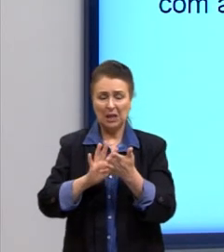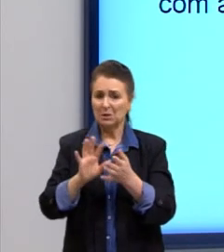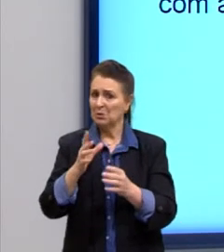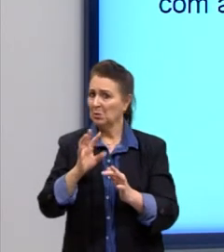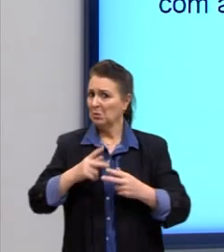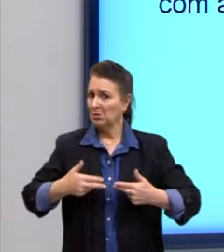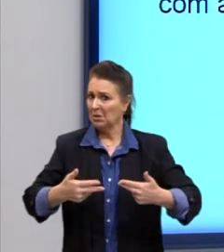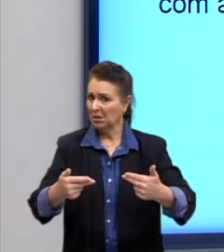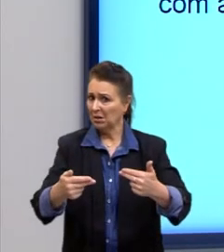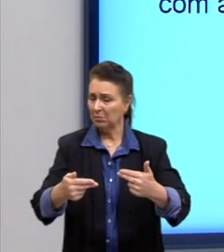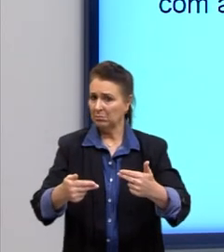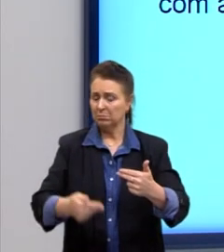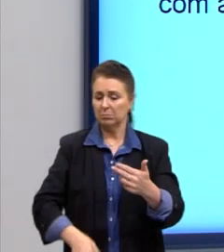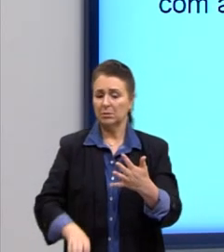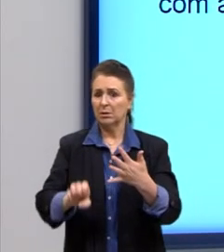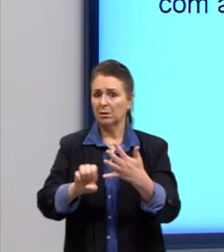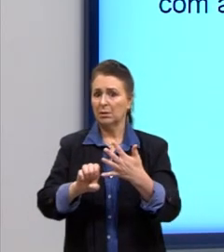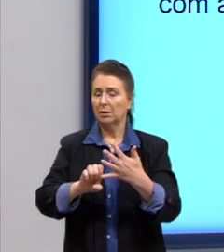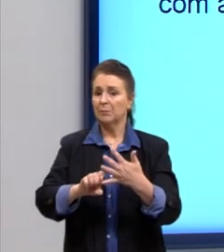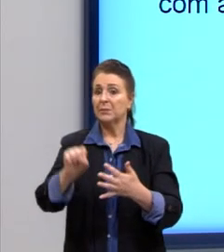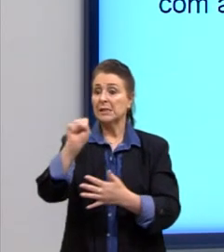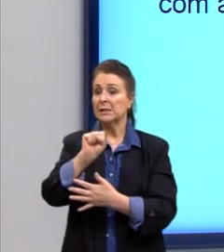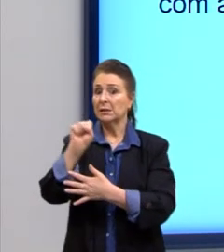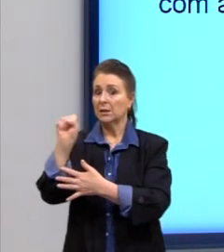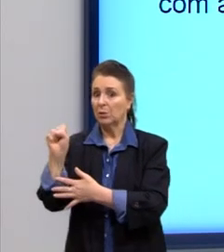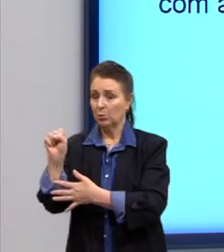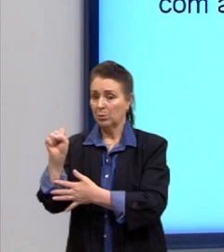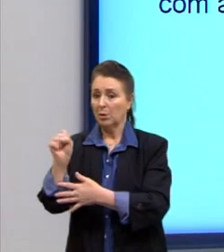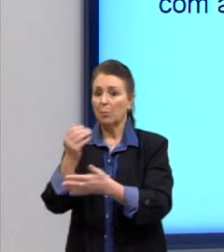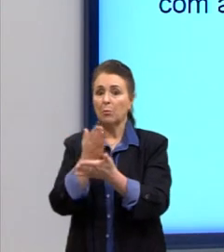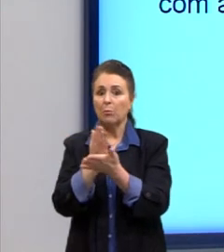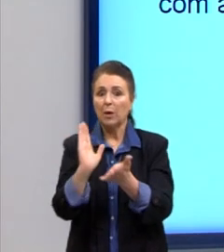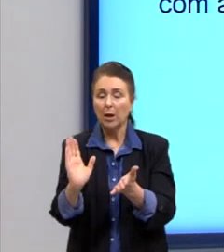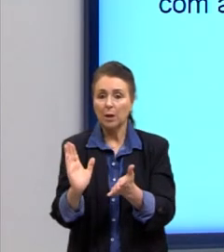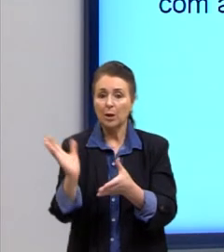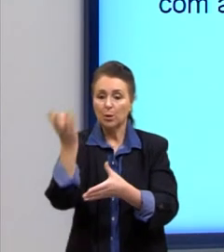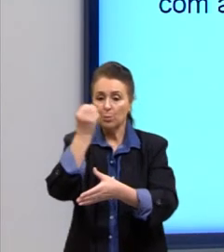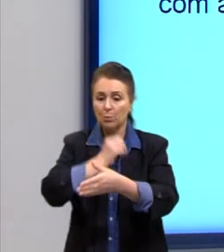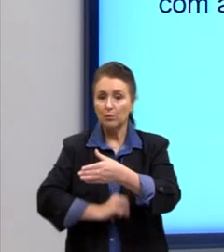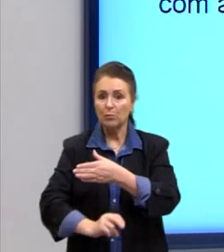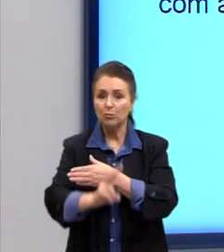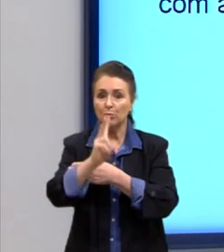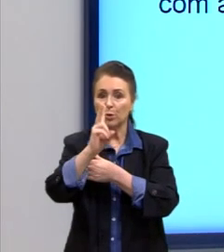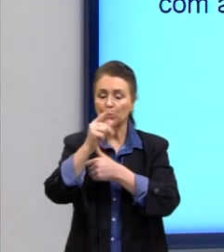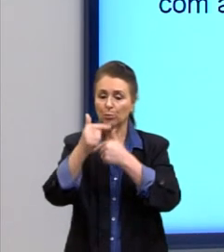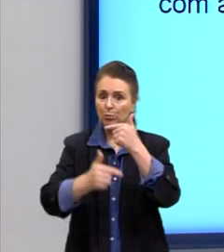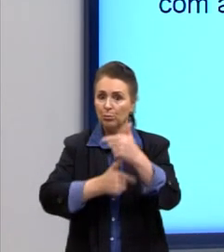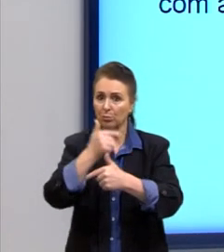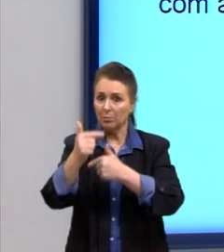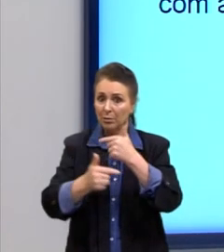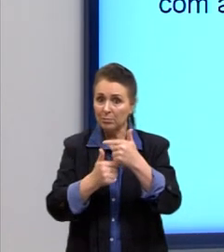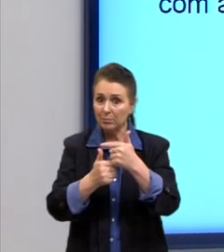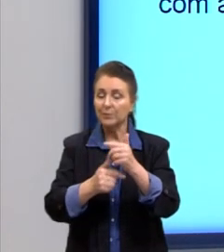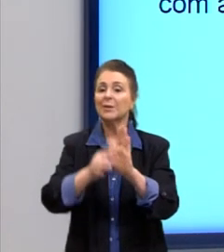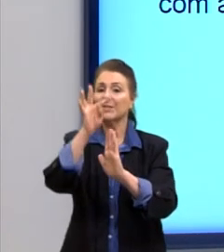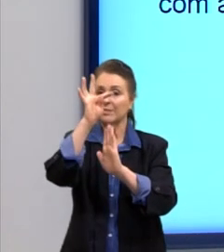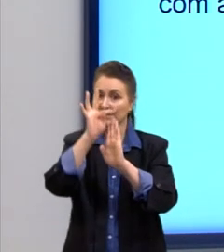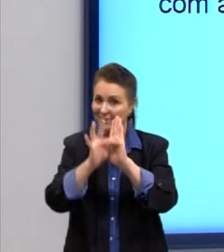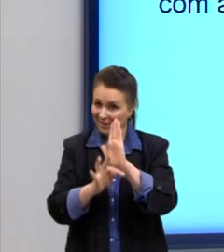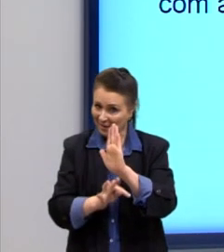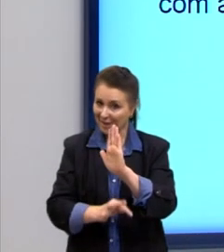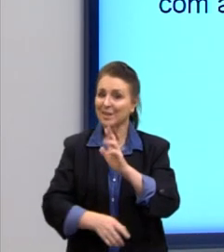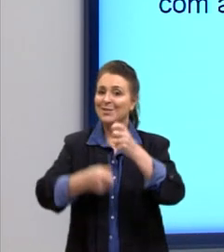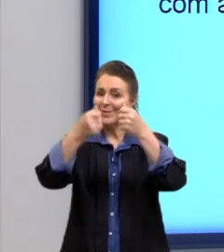Será que é a opção E? Senhores pela perda do investimento em mão de obra. E o texto fala exatamente isso, que os senhores de